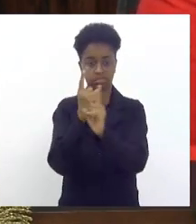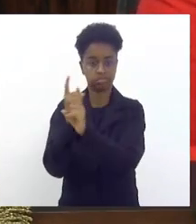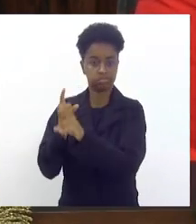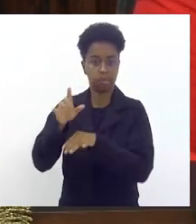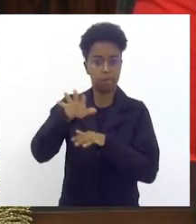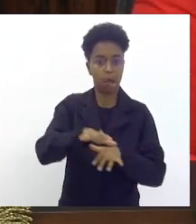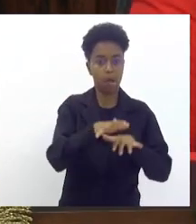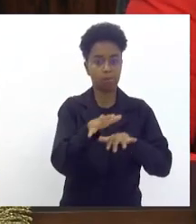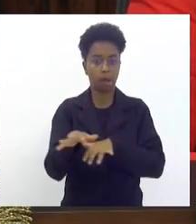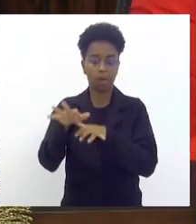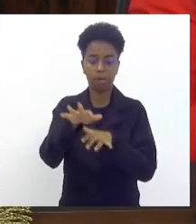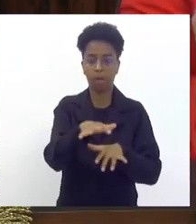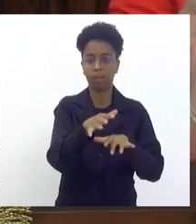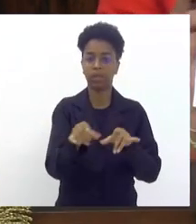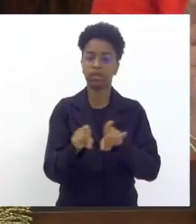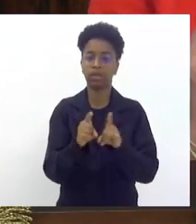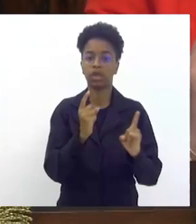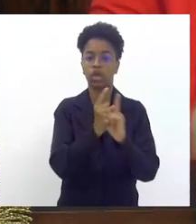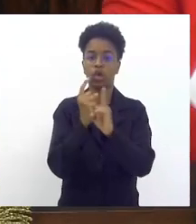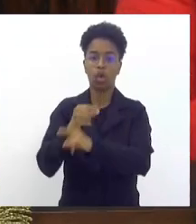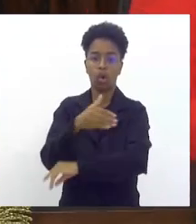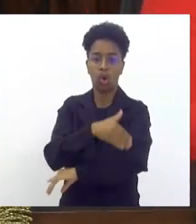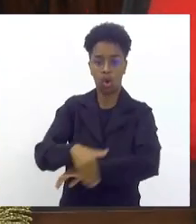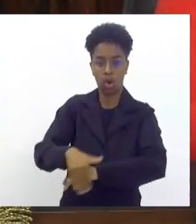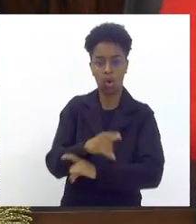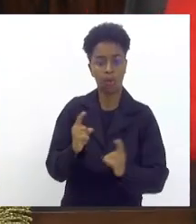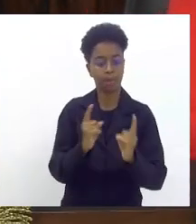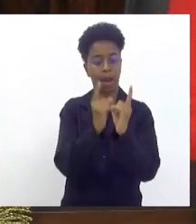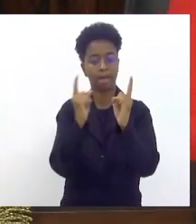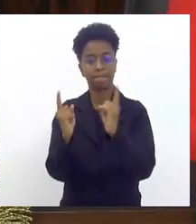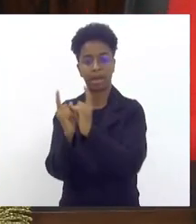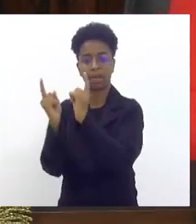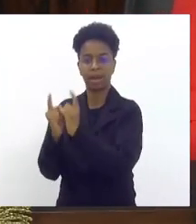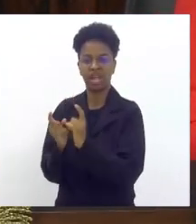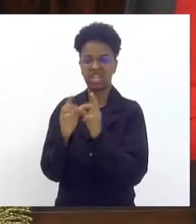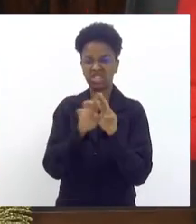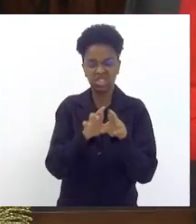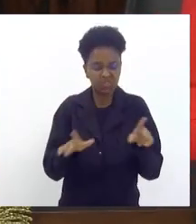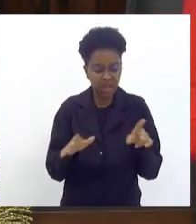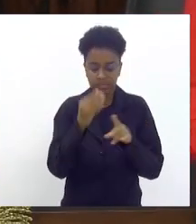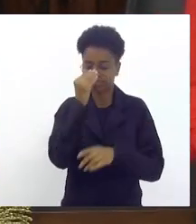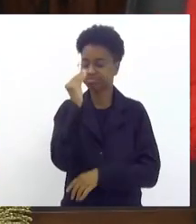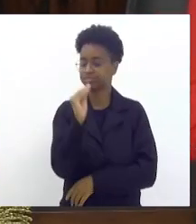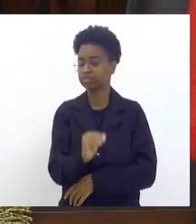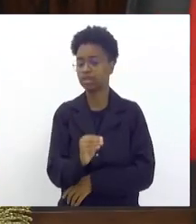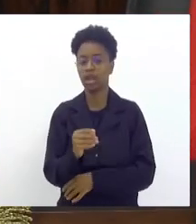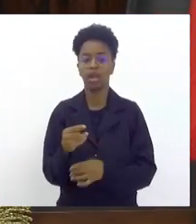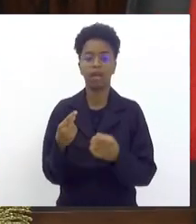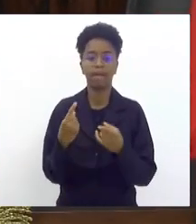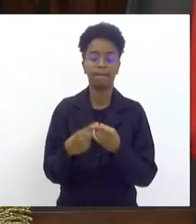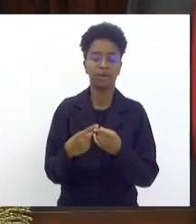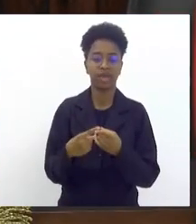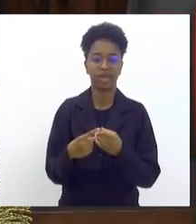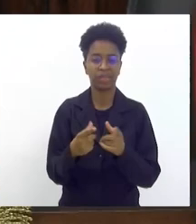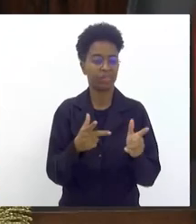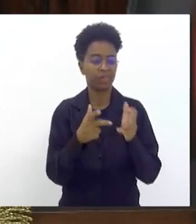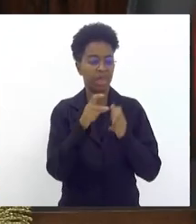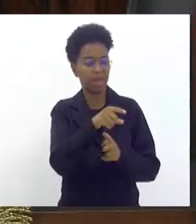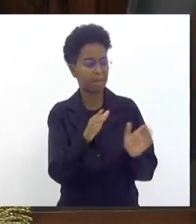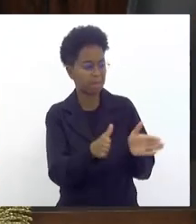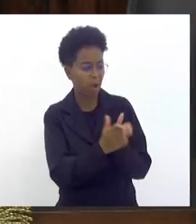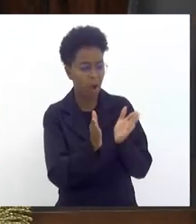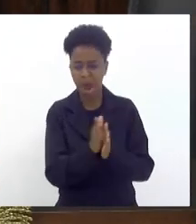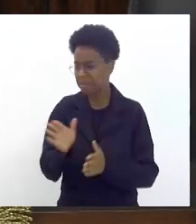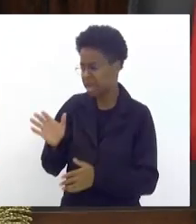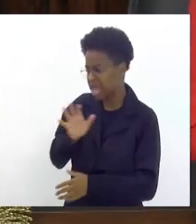e se encontram nas ruas da cidade deixando as suas diferenças de lado deixando se um é pobre se um é rico